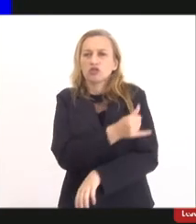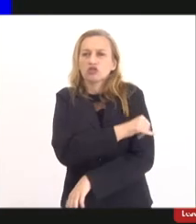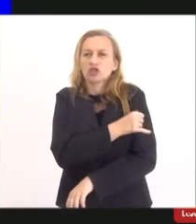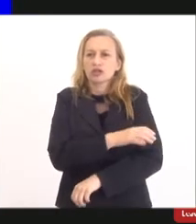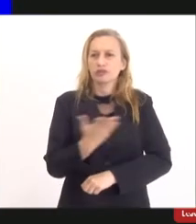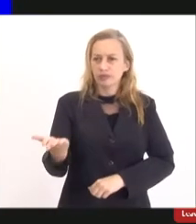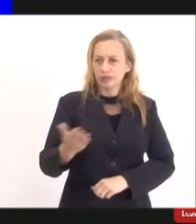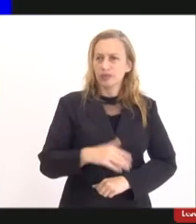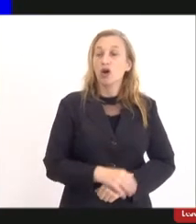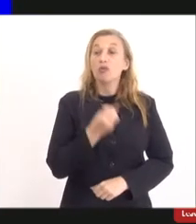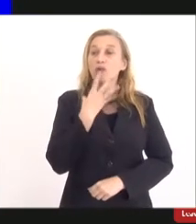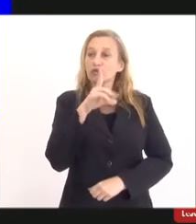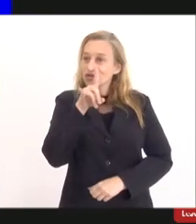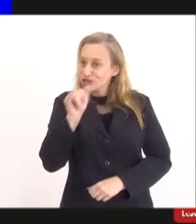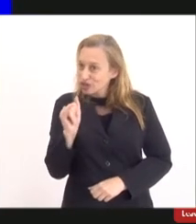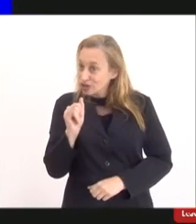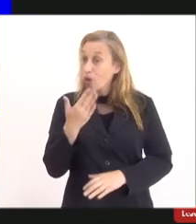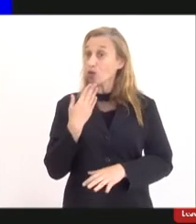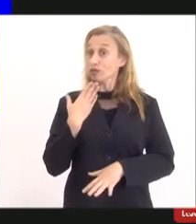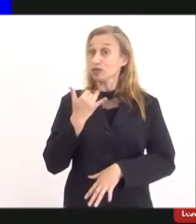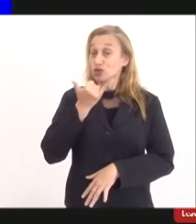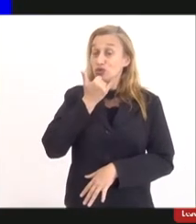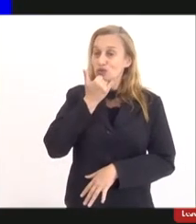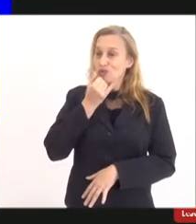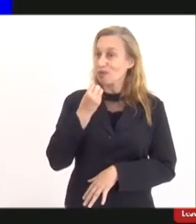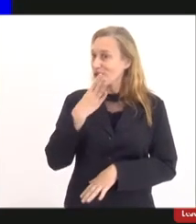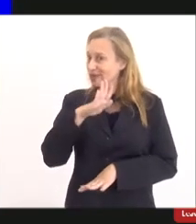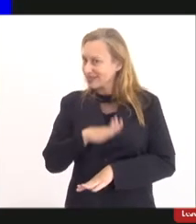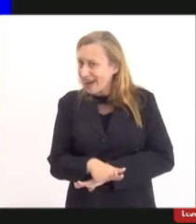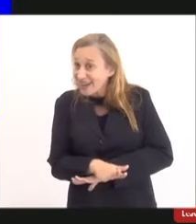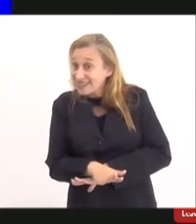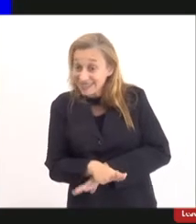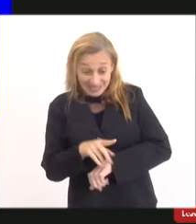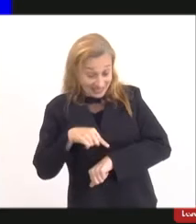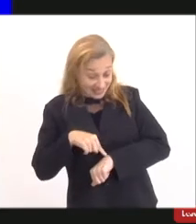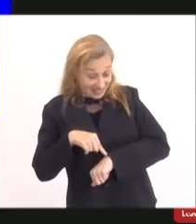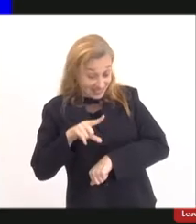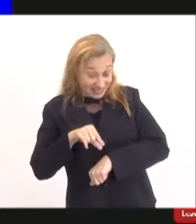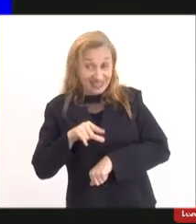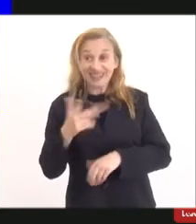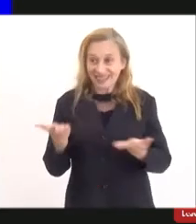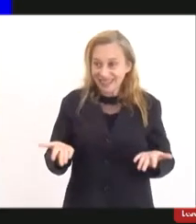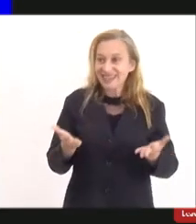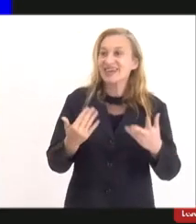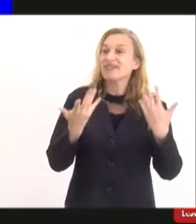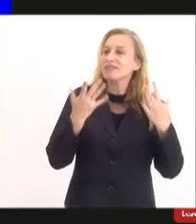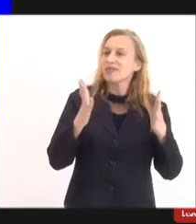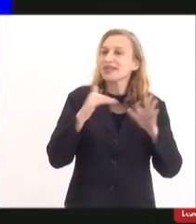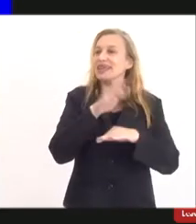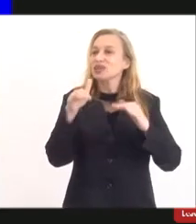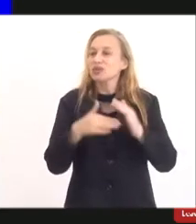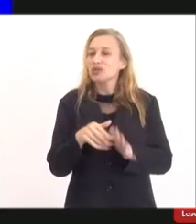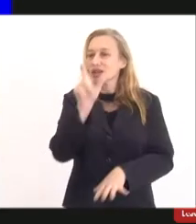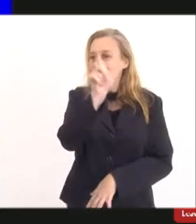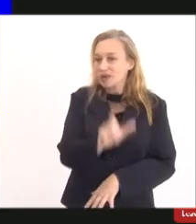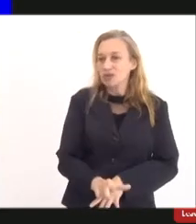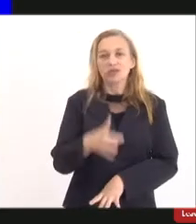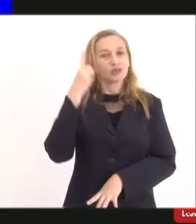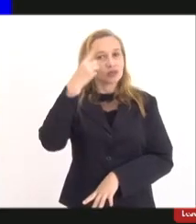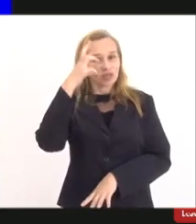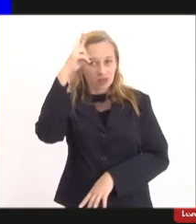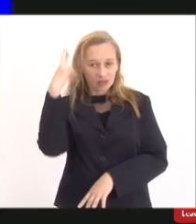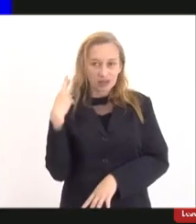Bom dia. Aliás, boa tarde, já é boa tarde. Cumprimento a todos na pessoa da deputada